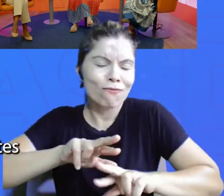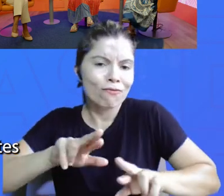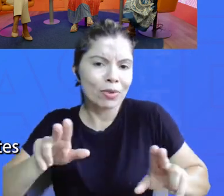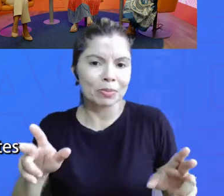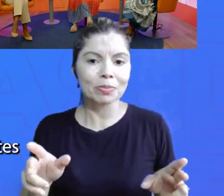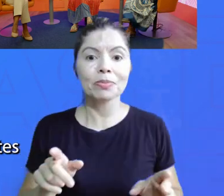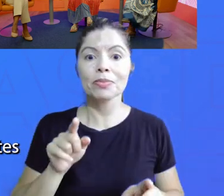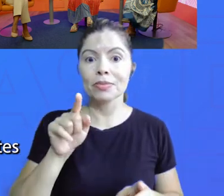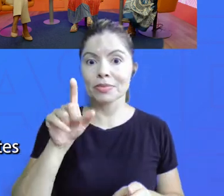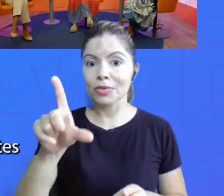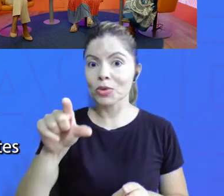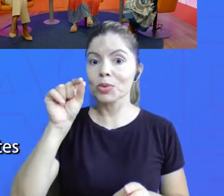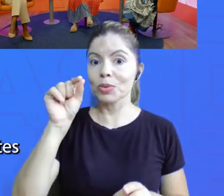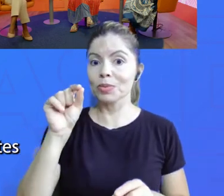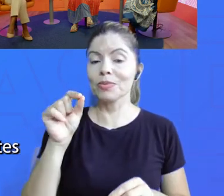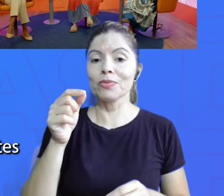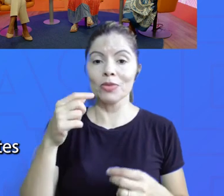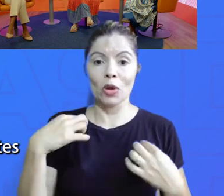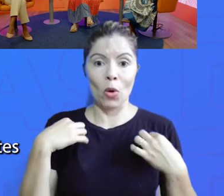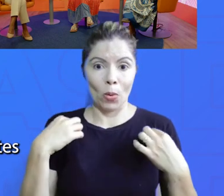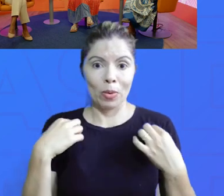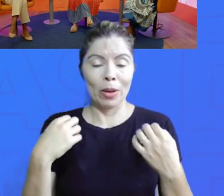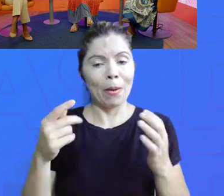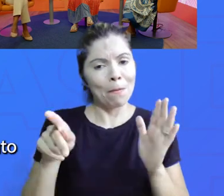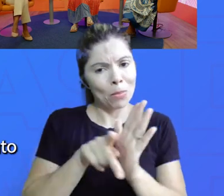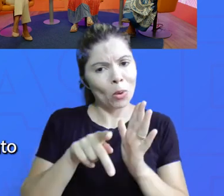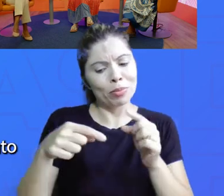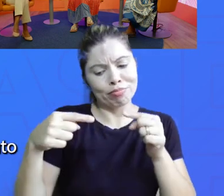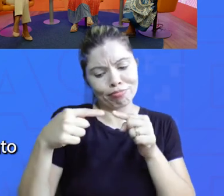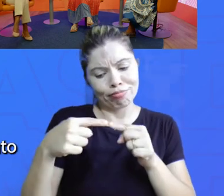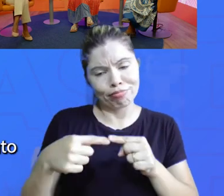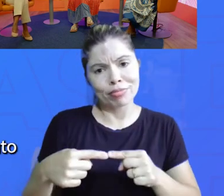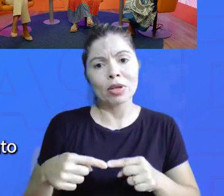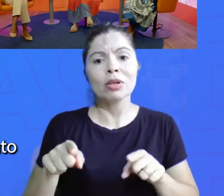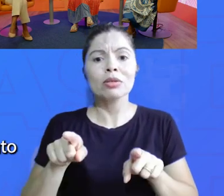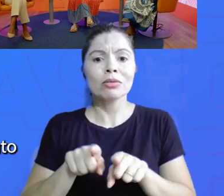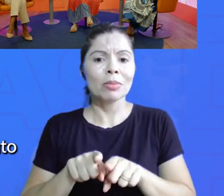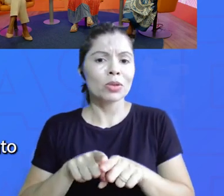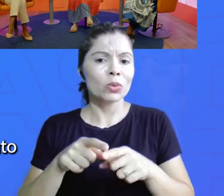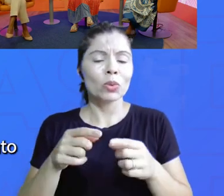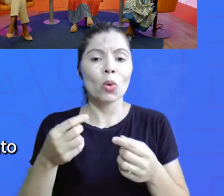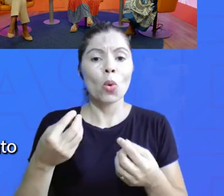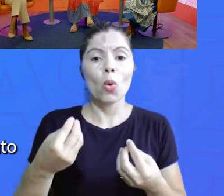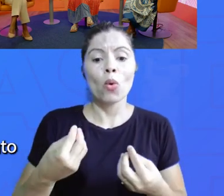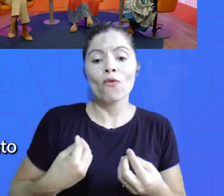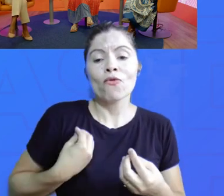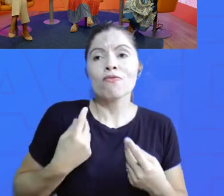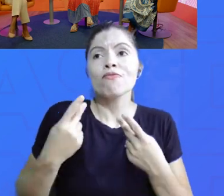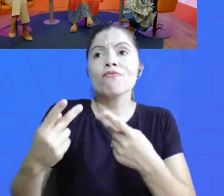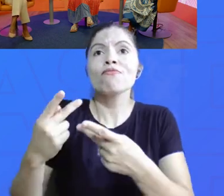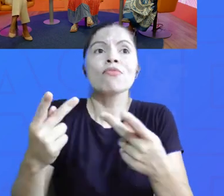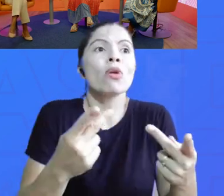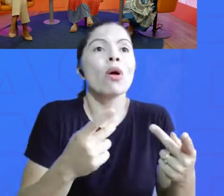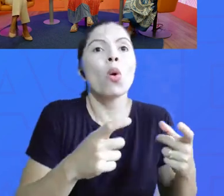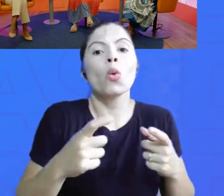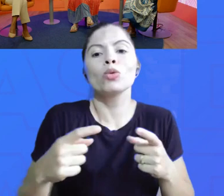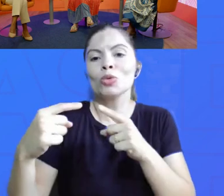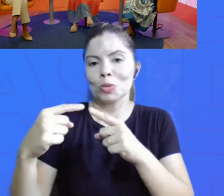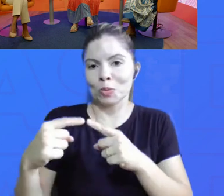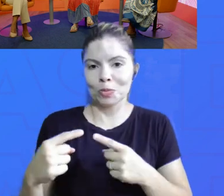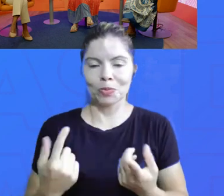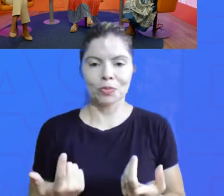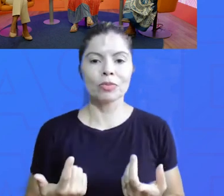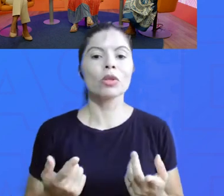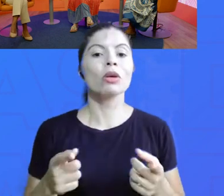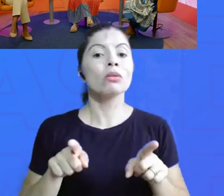modelos diferentes. E assim, ela escolher o vestido que melhor se adequa ao seu momento todo especial. Hoje, a vestida de saia,